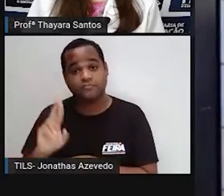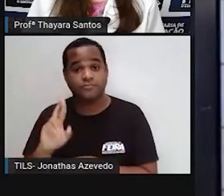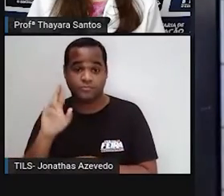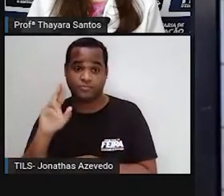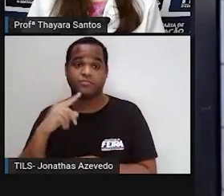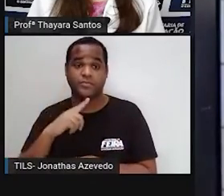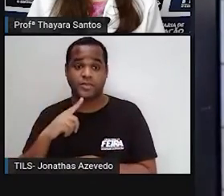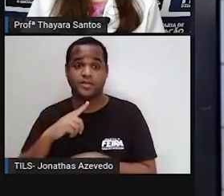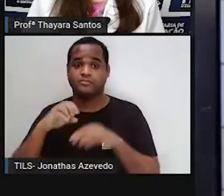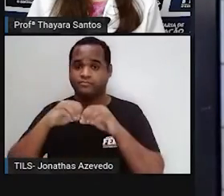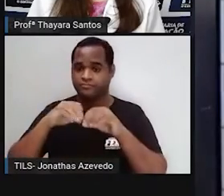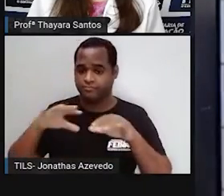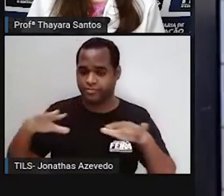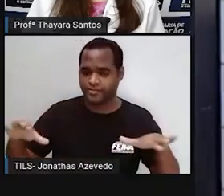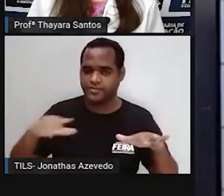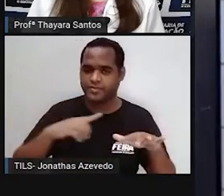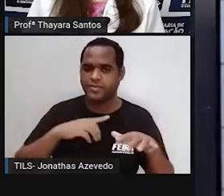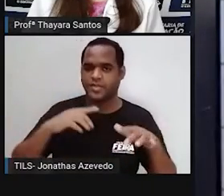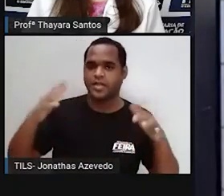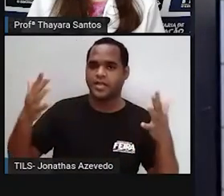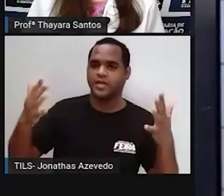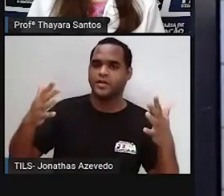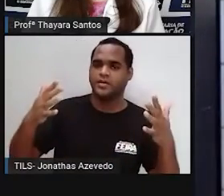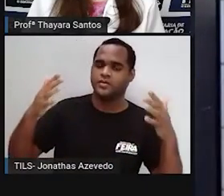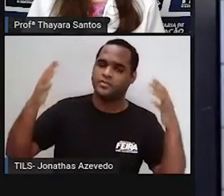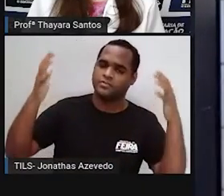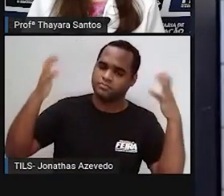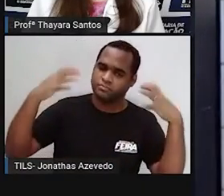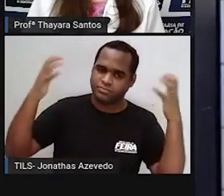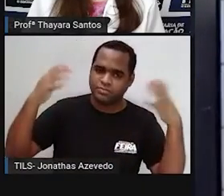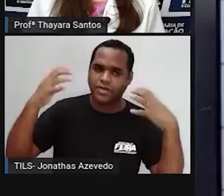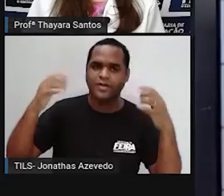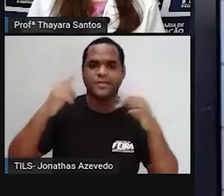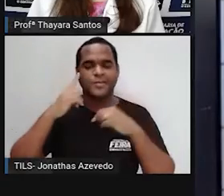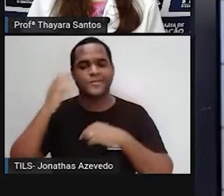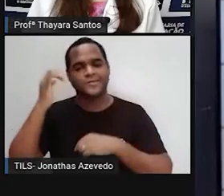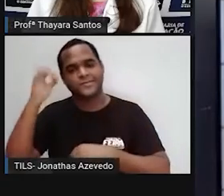emitir, né? Tomar banhos curtos para não gastar tanta água,